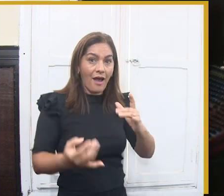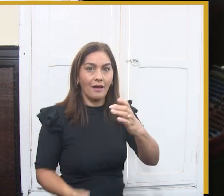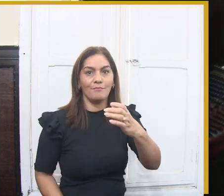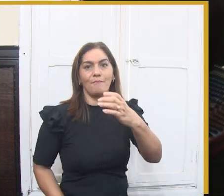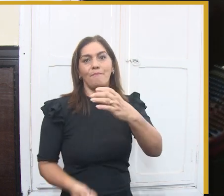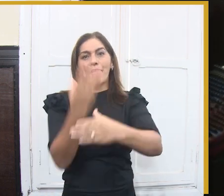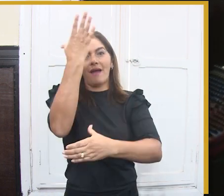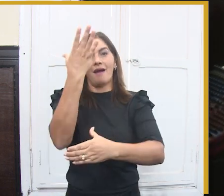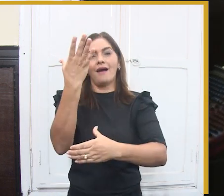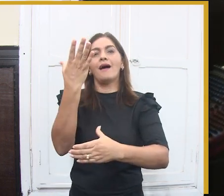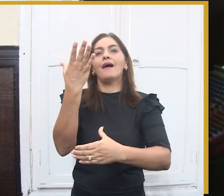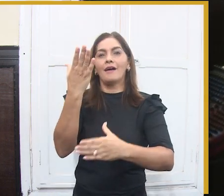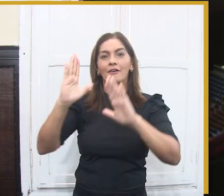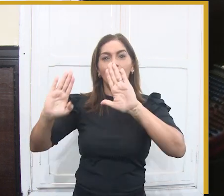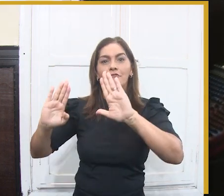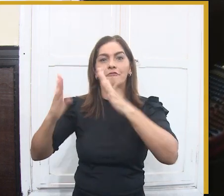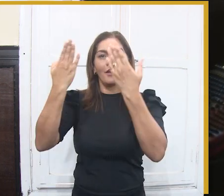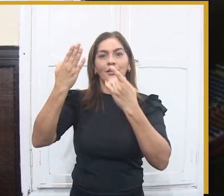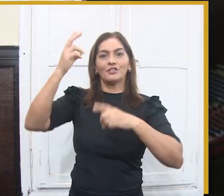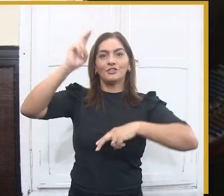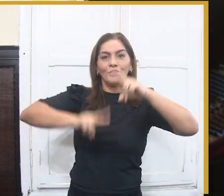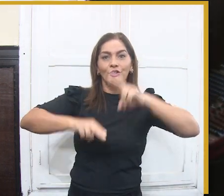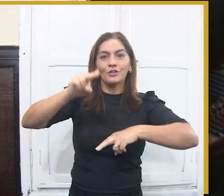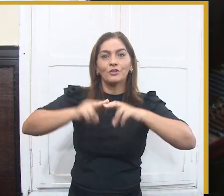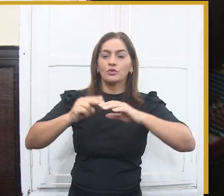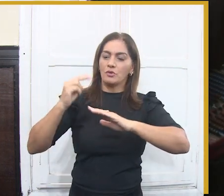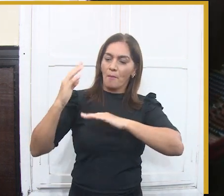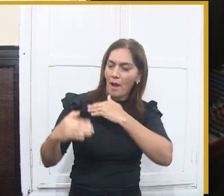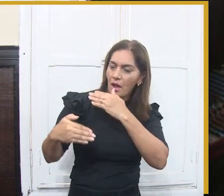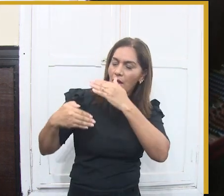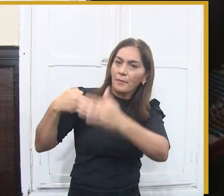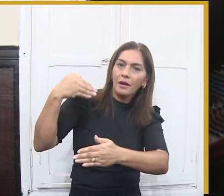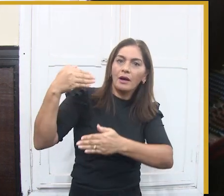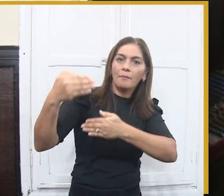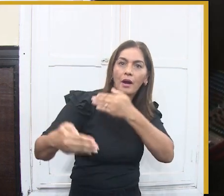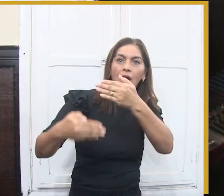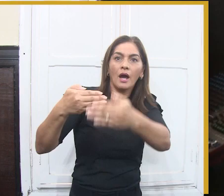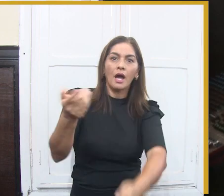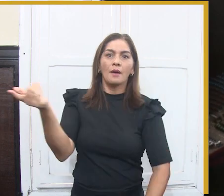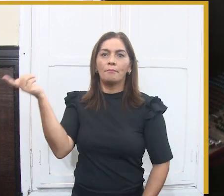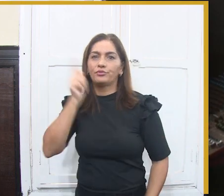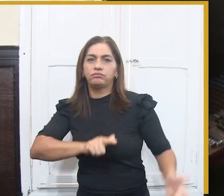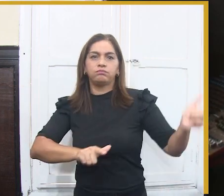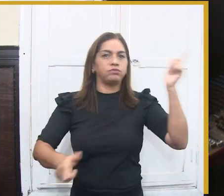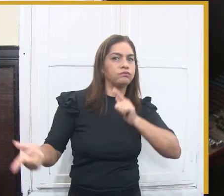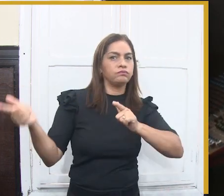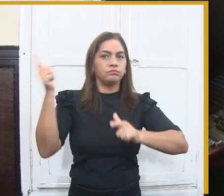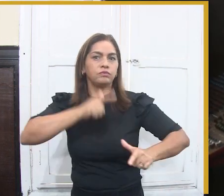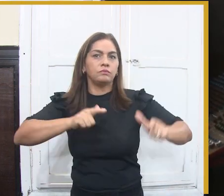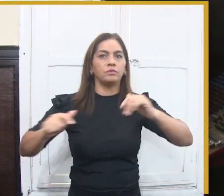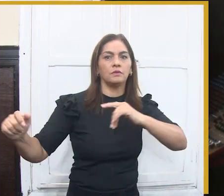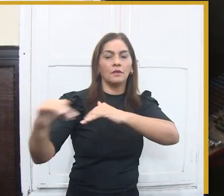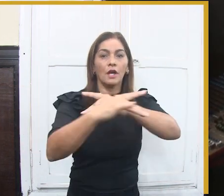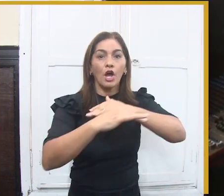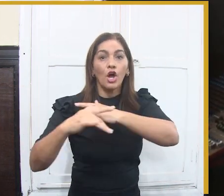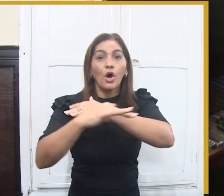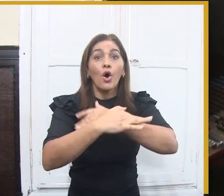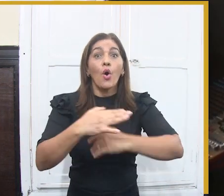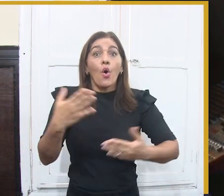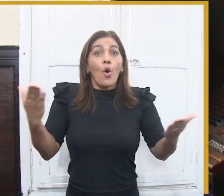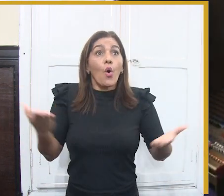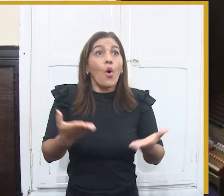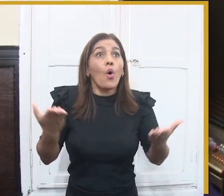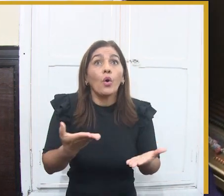teria para o futuro, e ainda naquele Palhoção, ainda ali, no meio da terra, constituiu lá